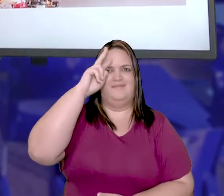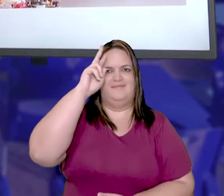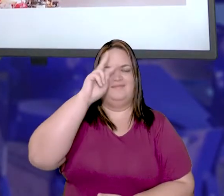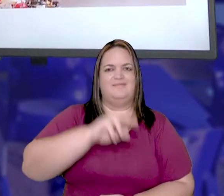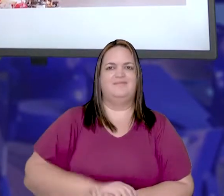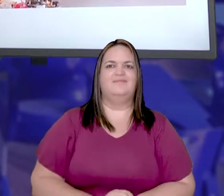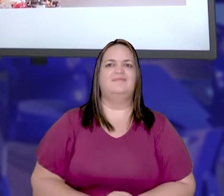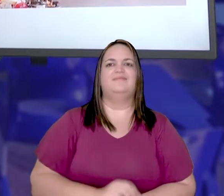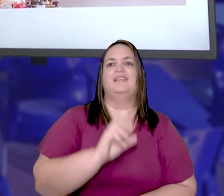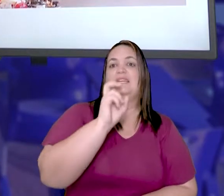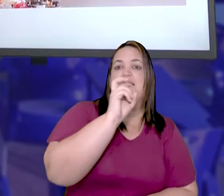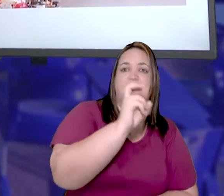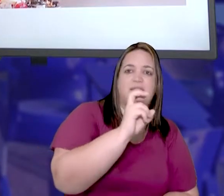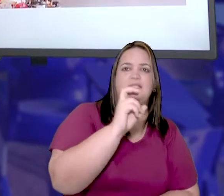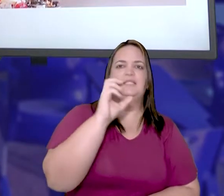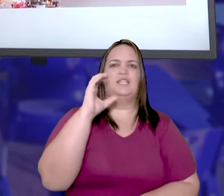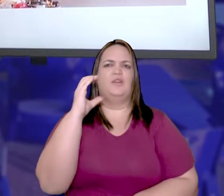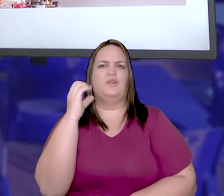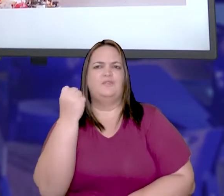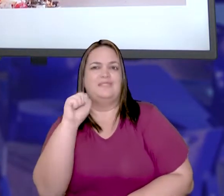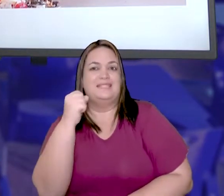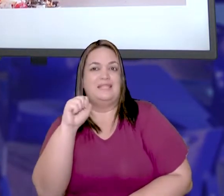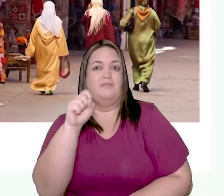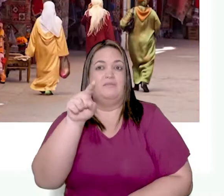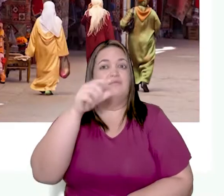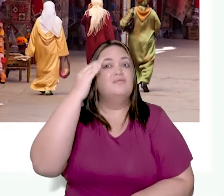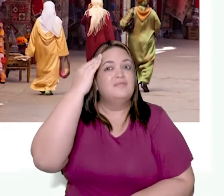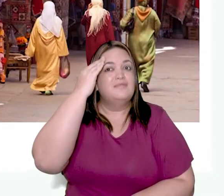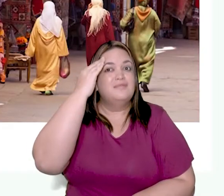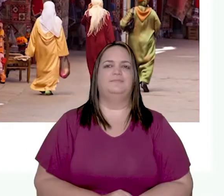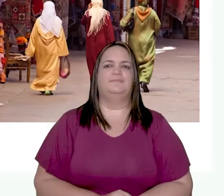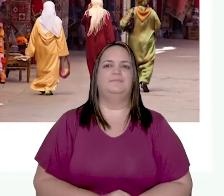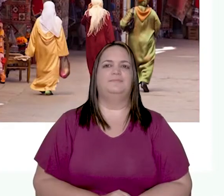Cinco segundinhos para que vocês possam identificar.